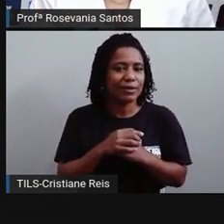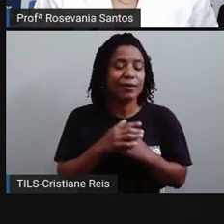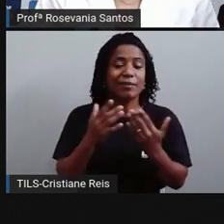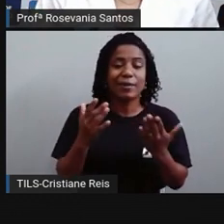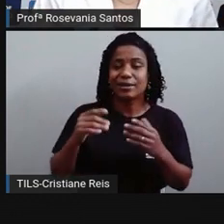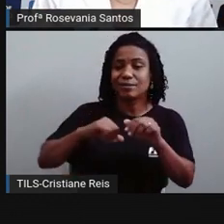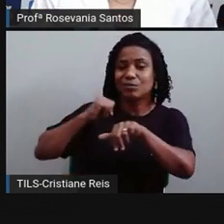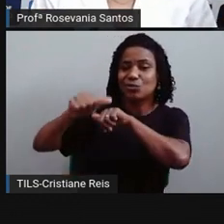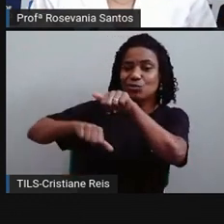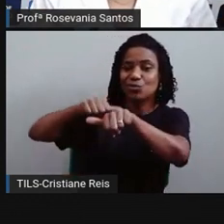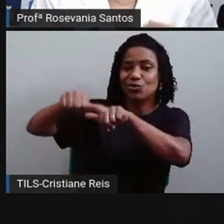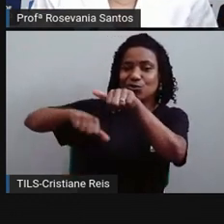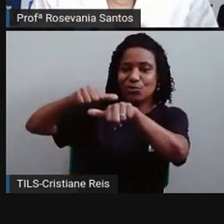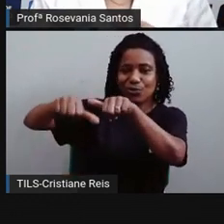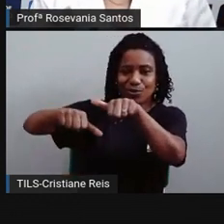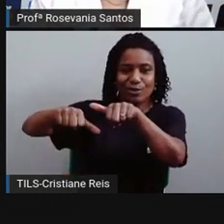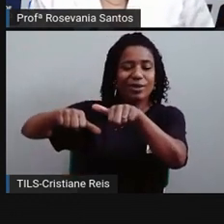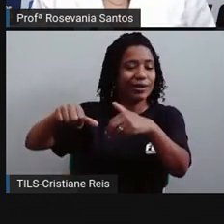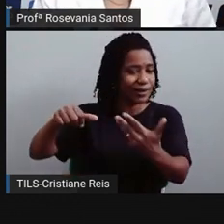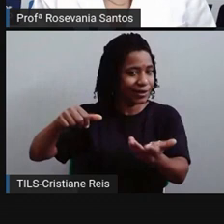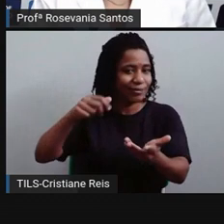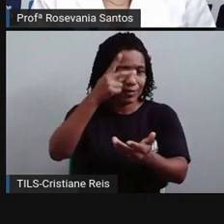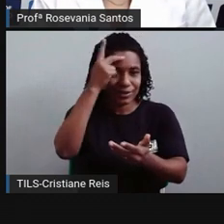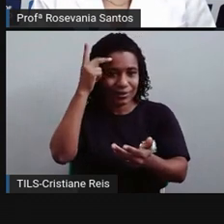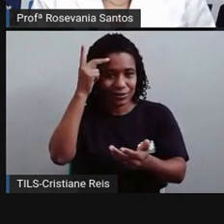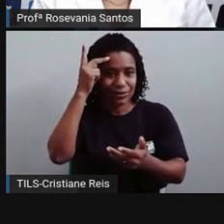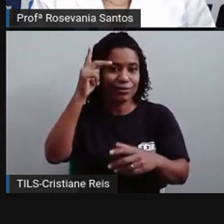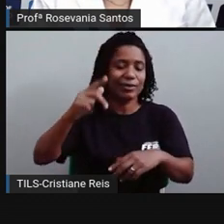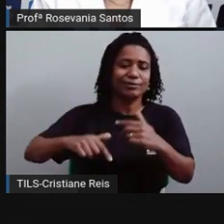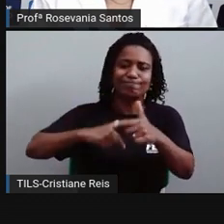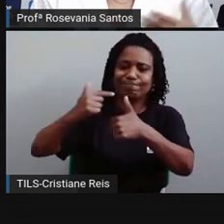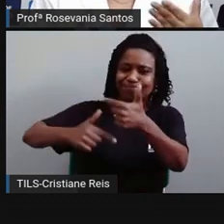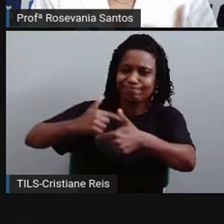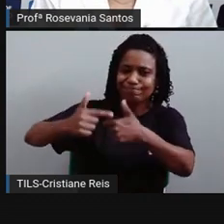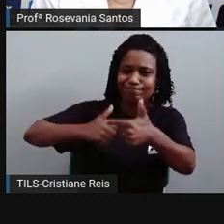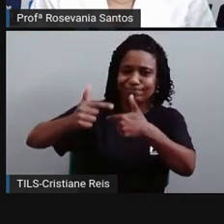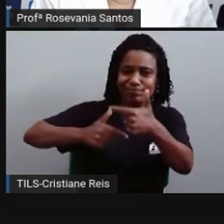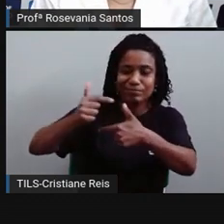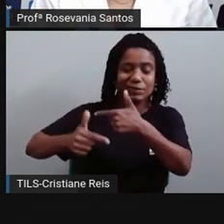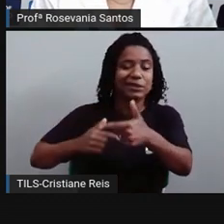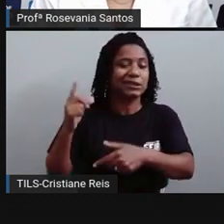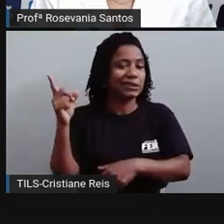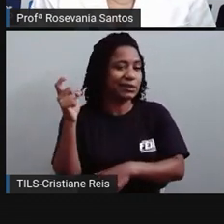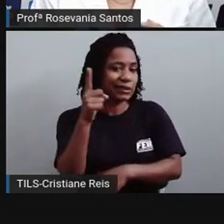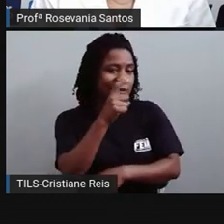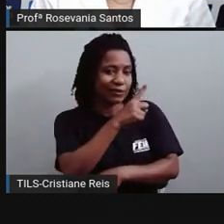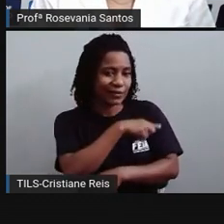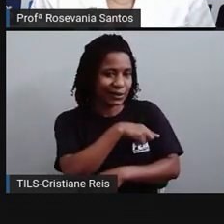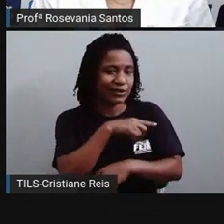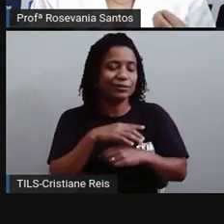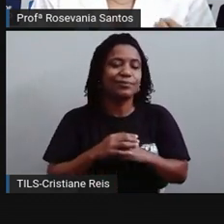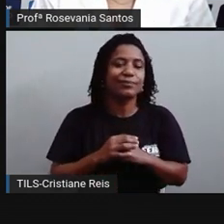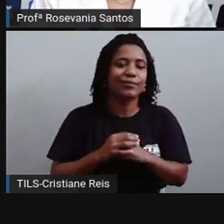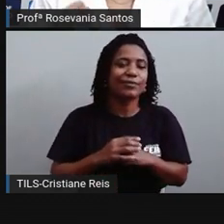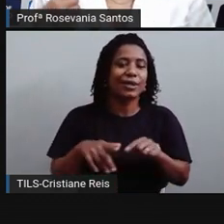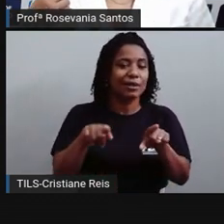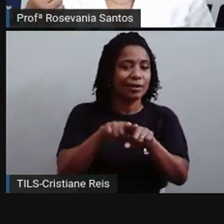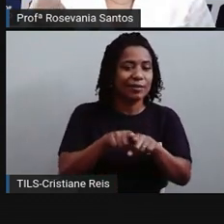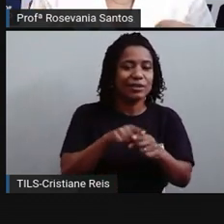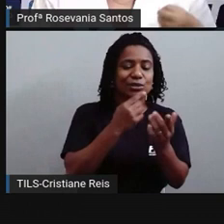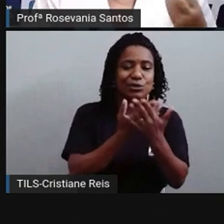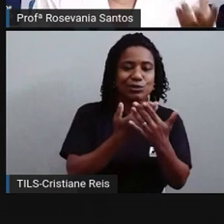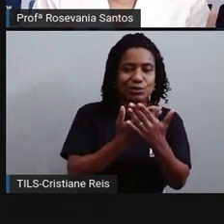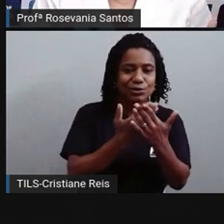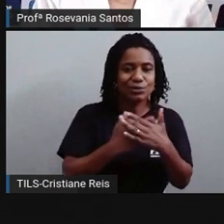vida e não tinha mais necessidade de se ter tantos filhos. A partir, também, do advento, né, de ter que botar na escola,